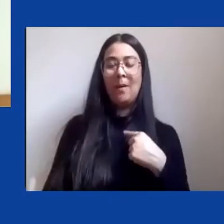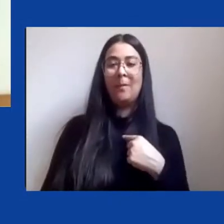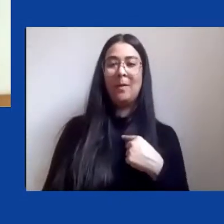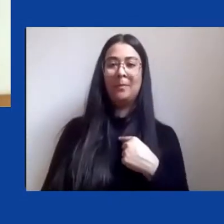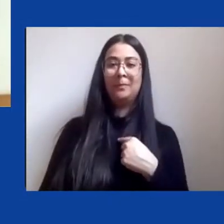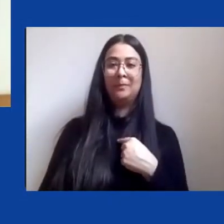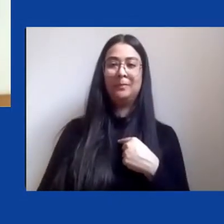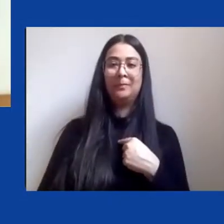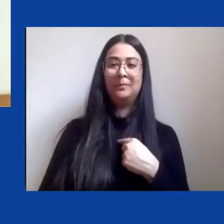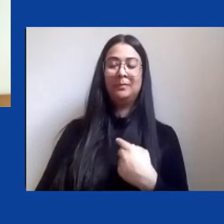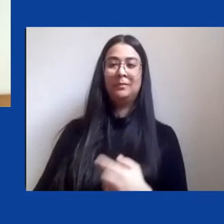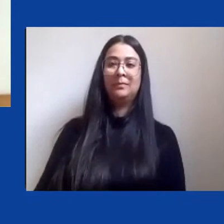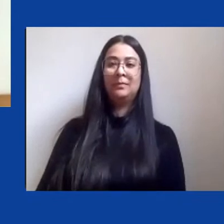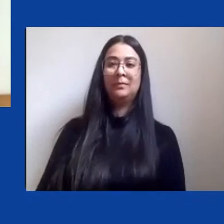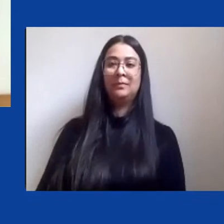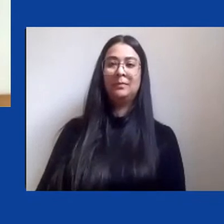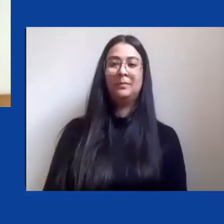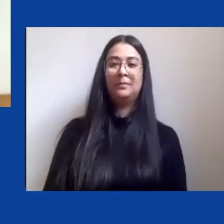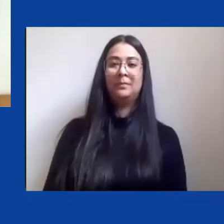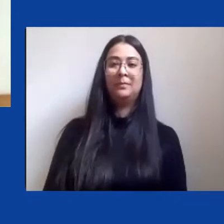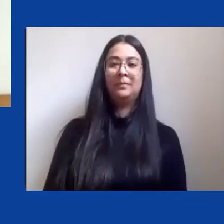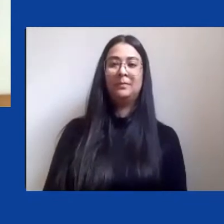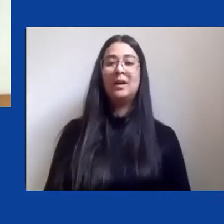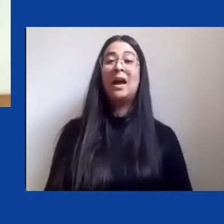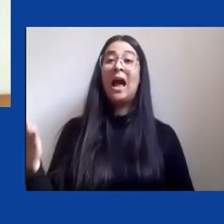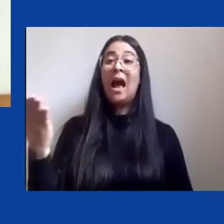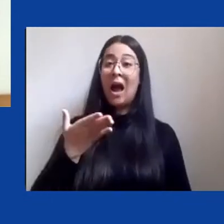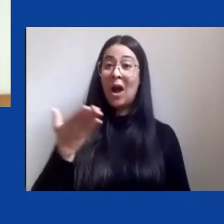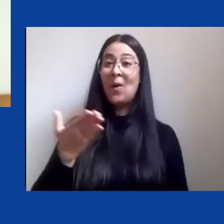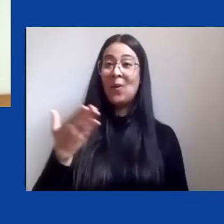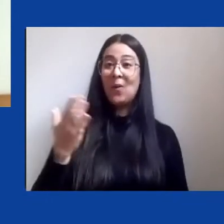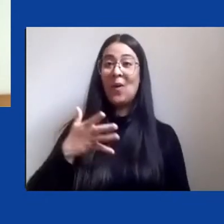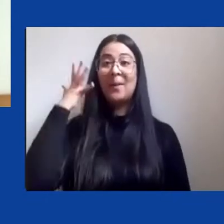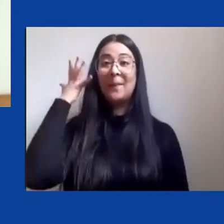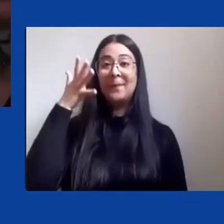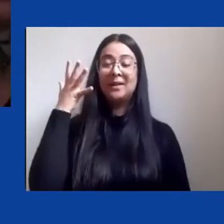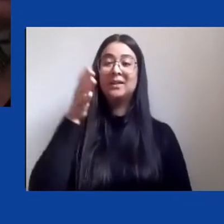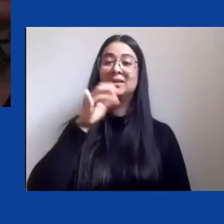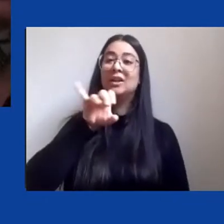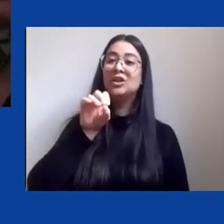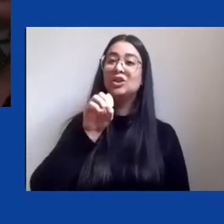para a Joselé para a sua apresentação.